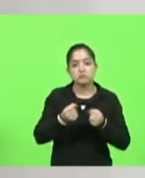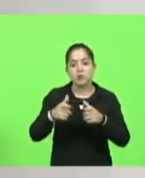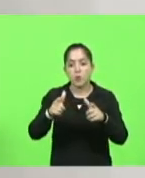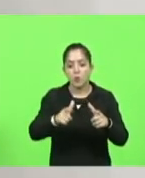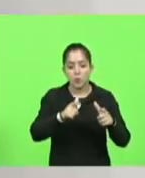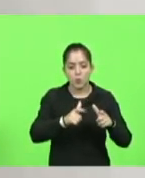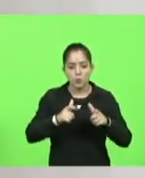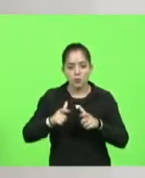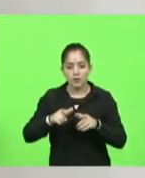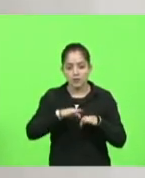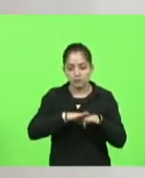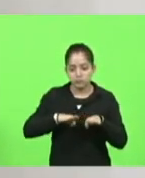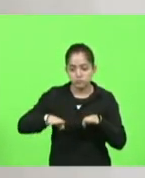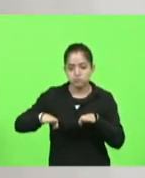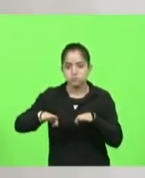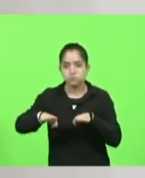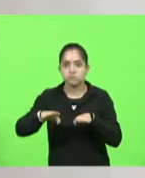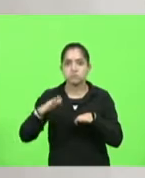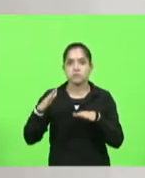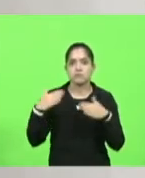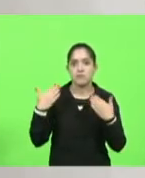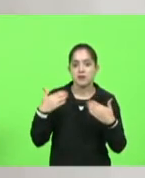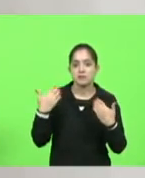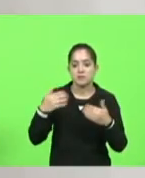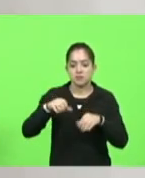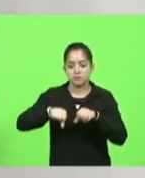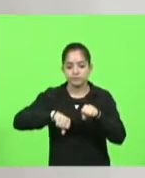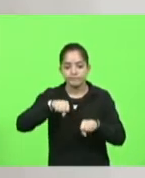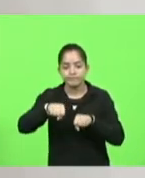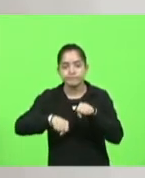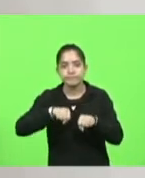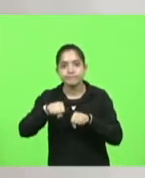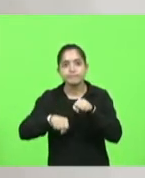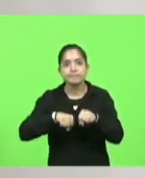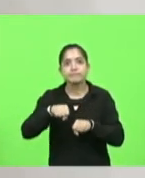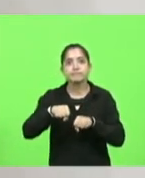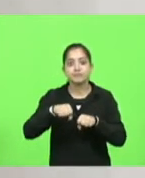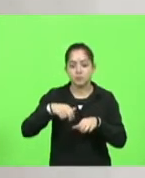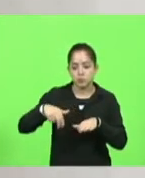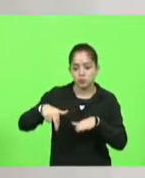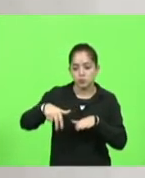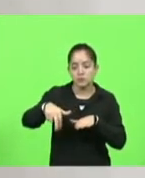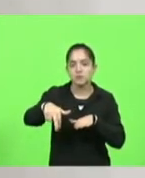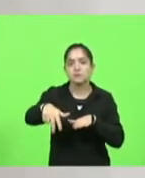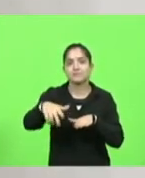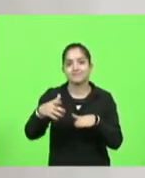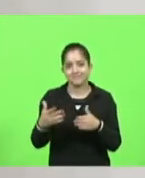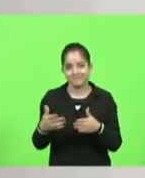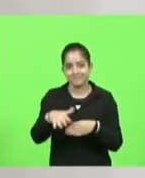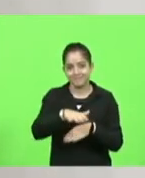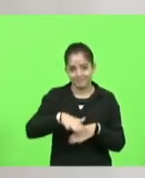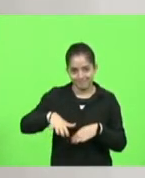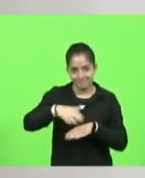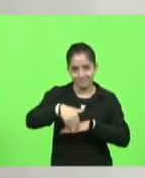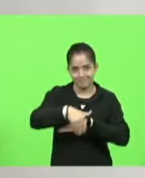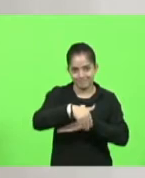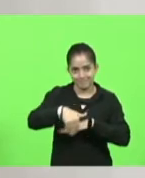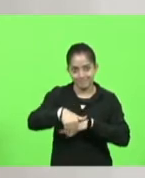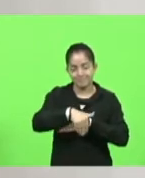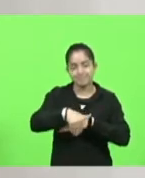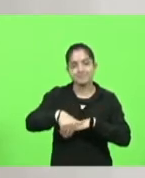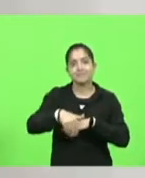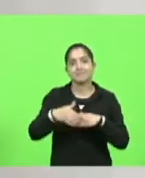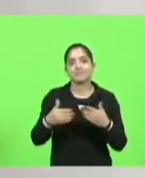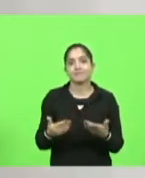acostamento, passeio, ciclovia, do tráfego de pessoas também nos ambientes das rodovias catarinenses